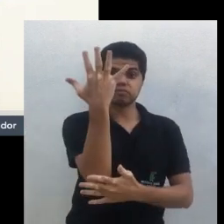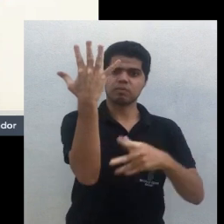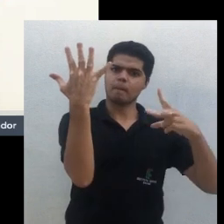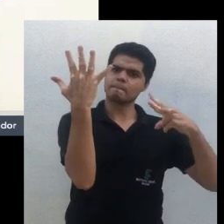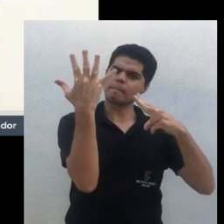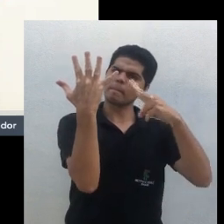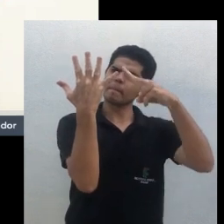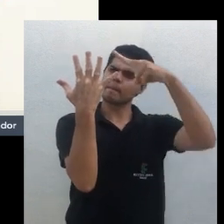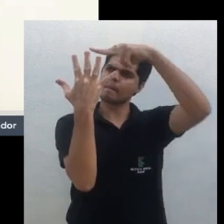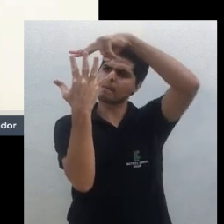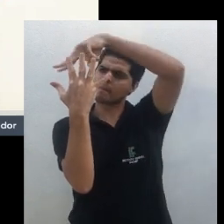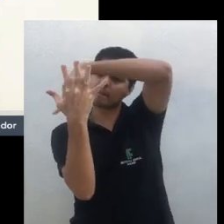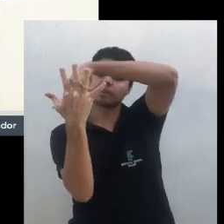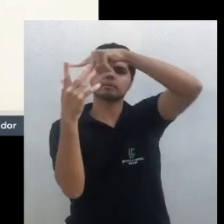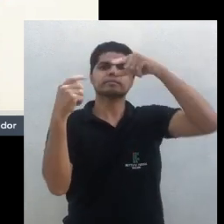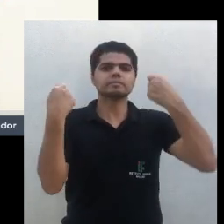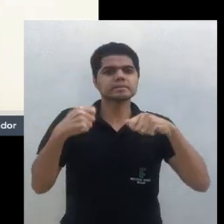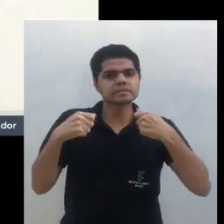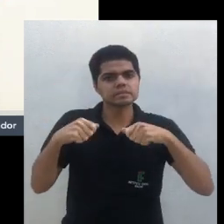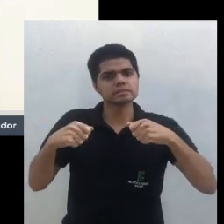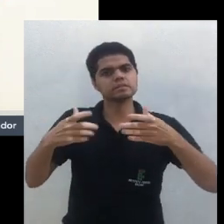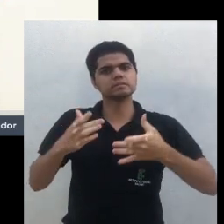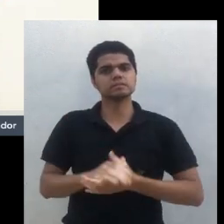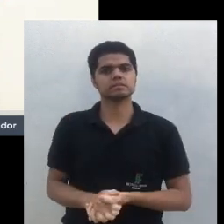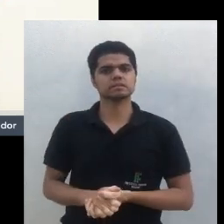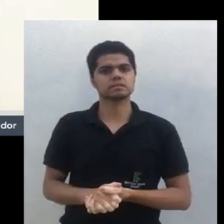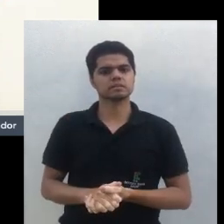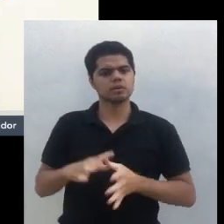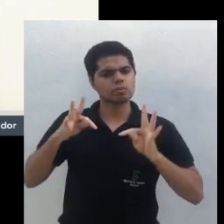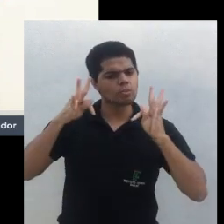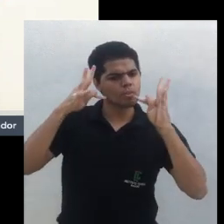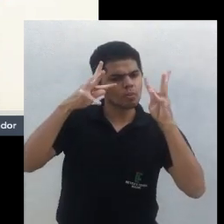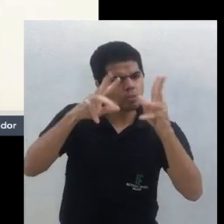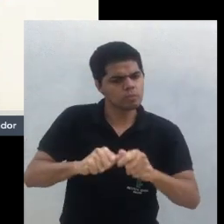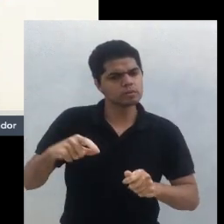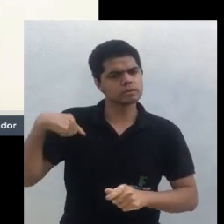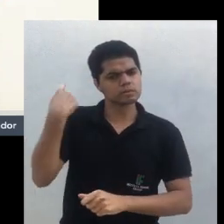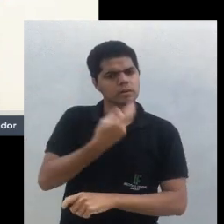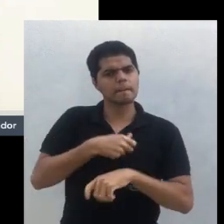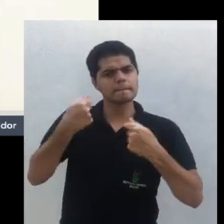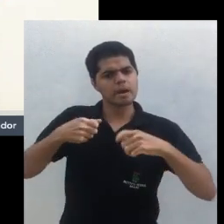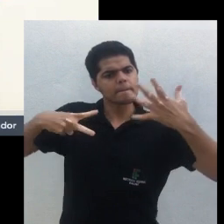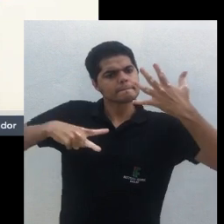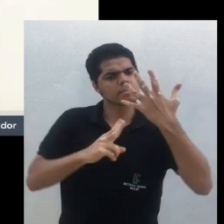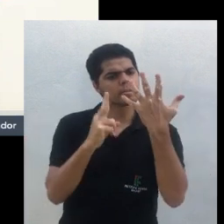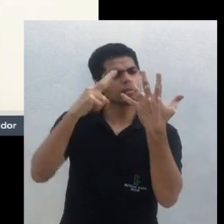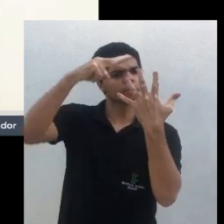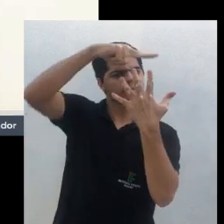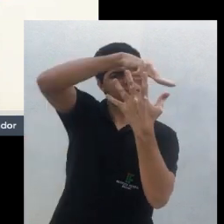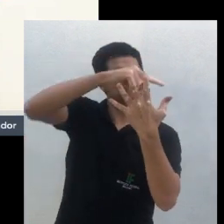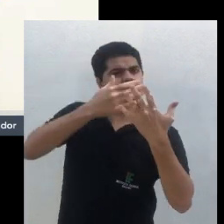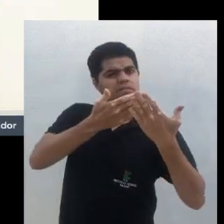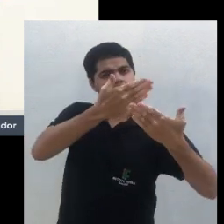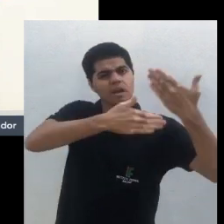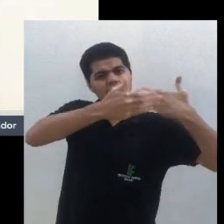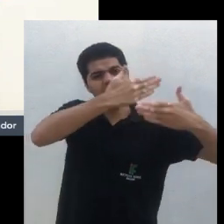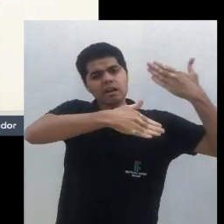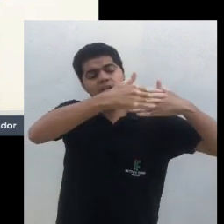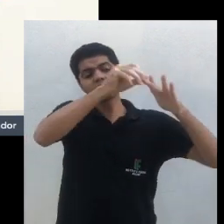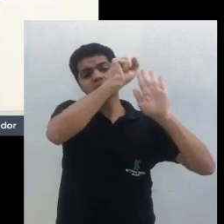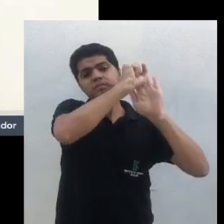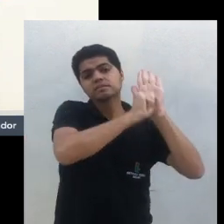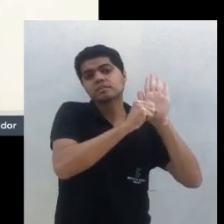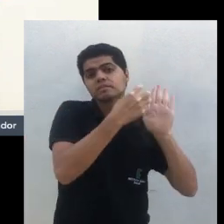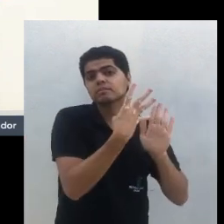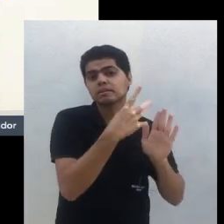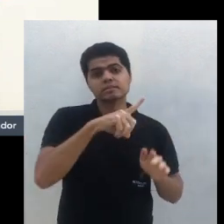que aquela árvore que a gente poda é que dá frutos então ele era um pensador lá no século 4 então ele já dizia